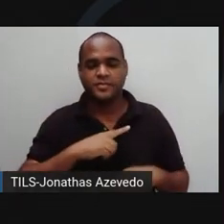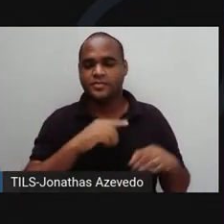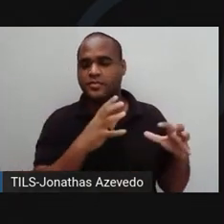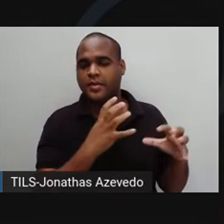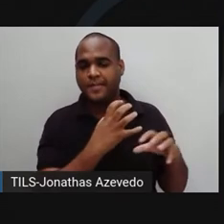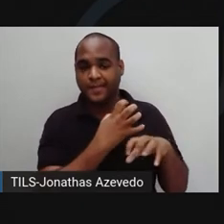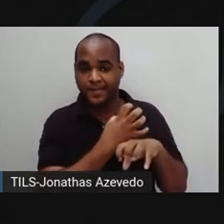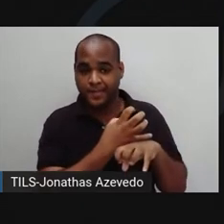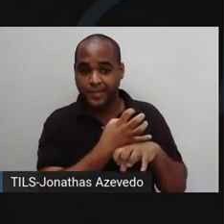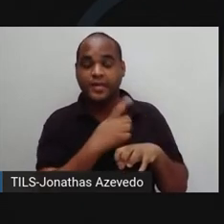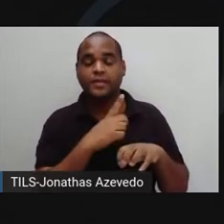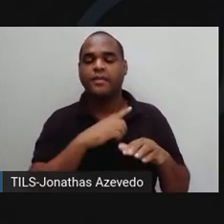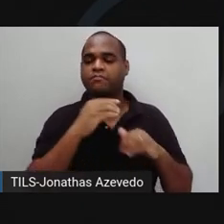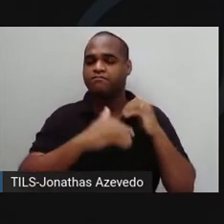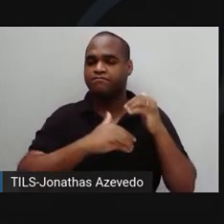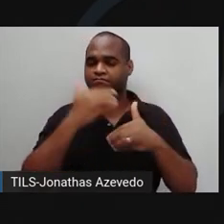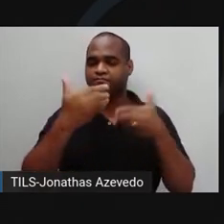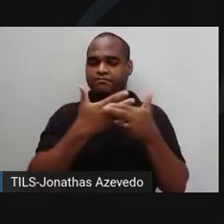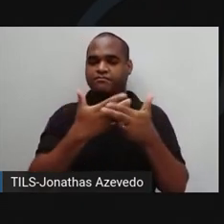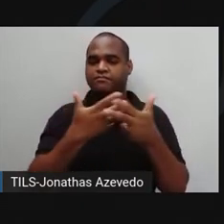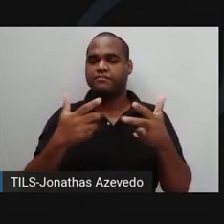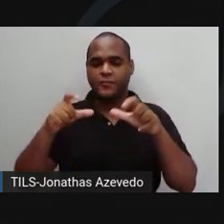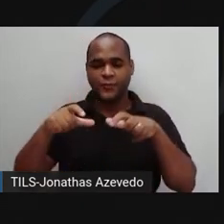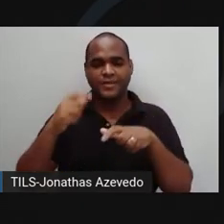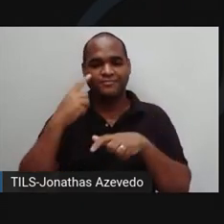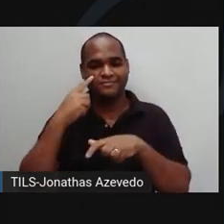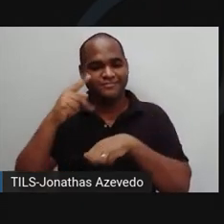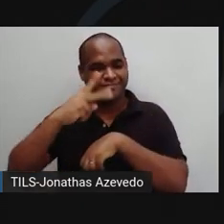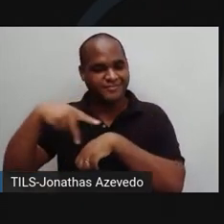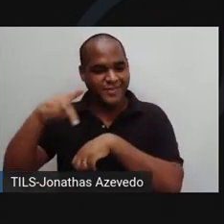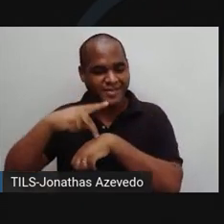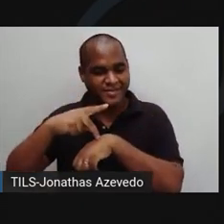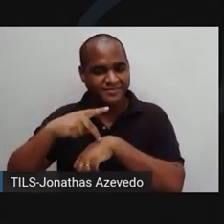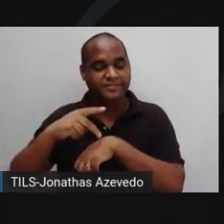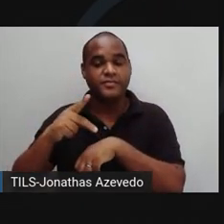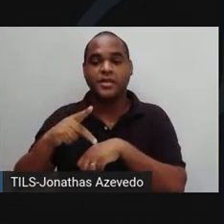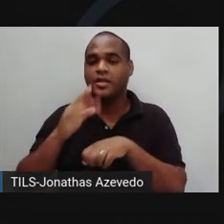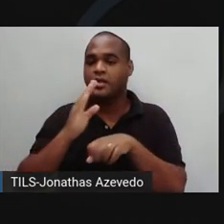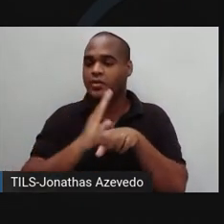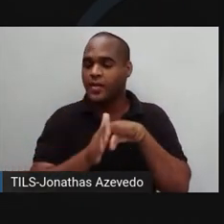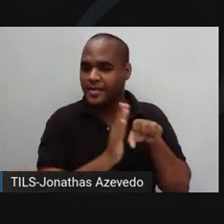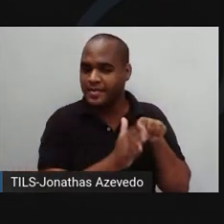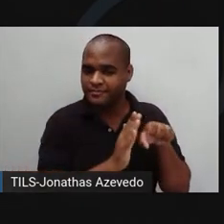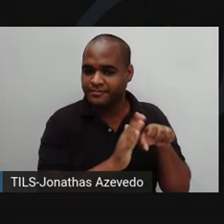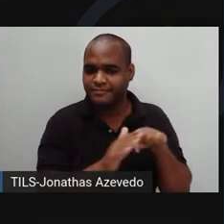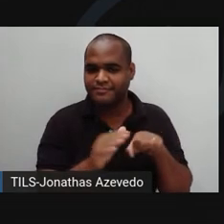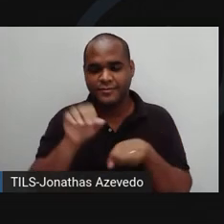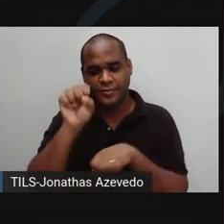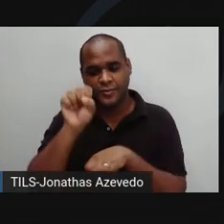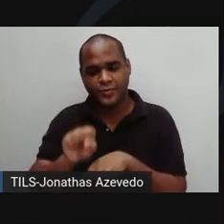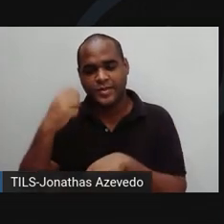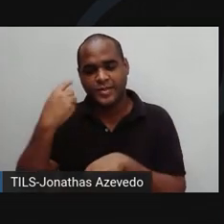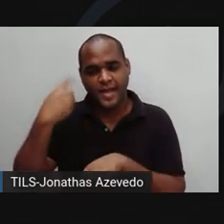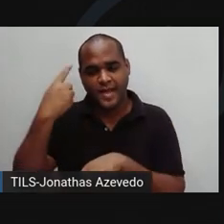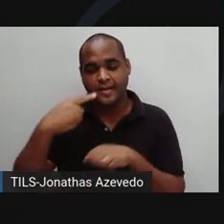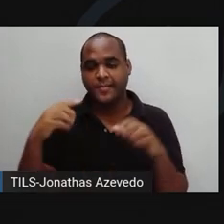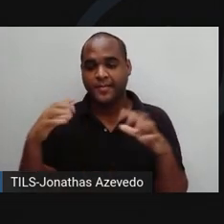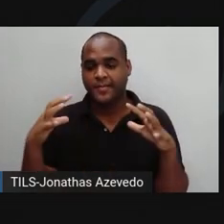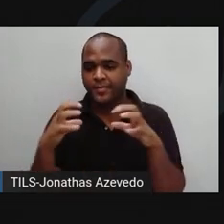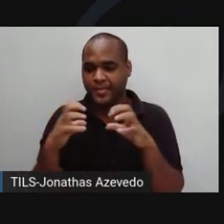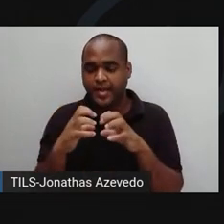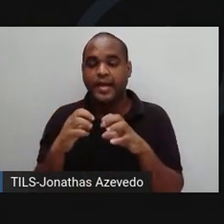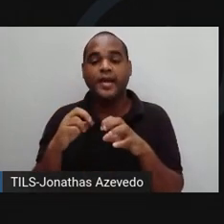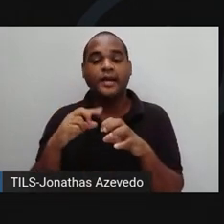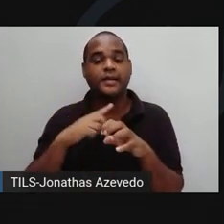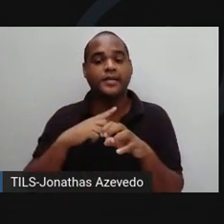venenoso se desenvolveu no Uzbequistão. Tomates são plantados no sul da Espanha, uma área seca. Eles são irrigados